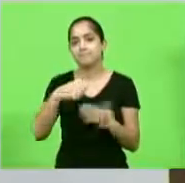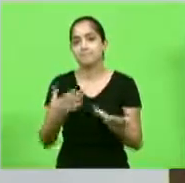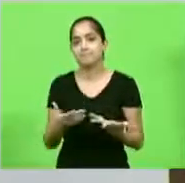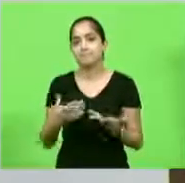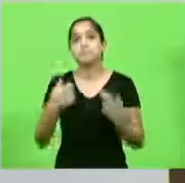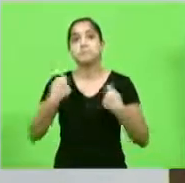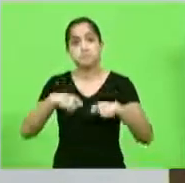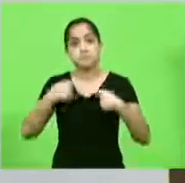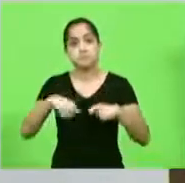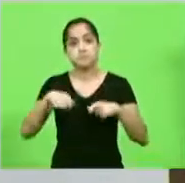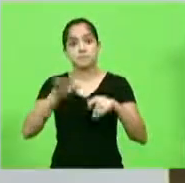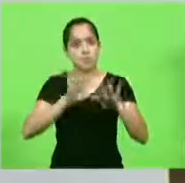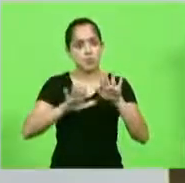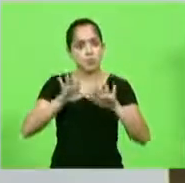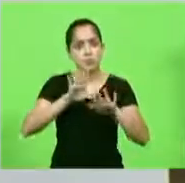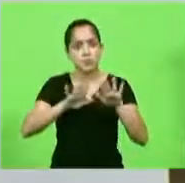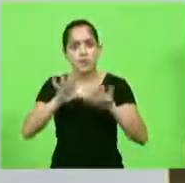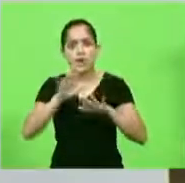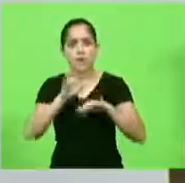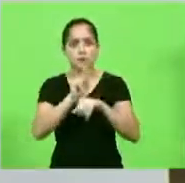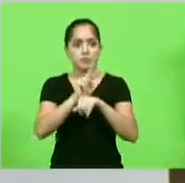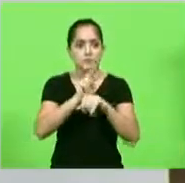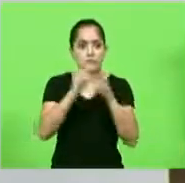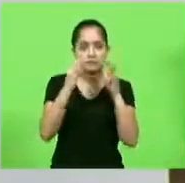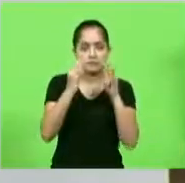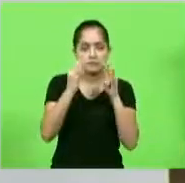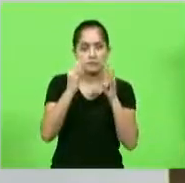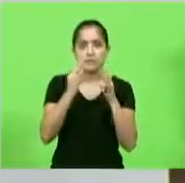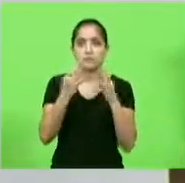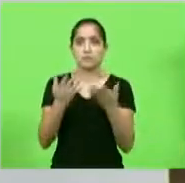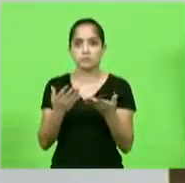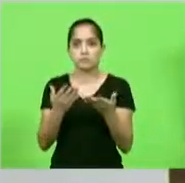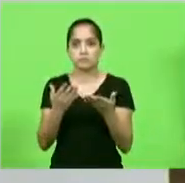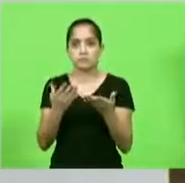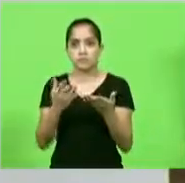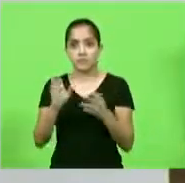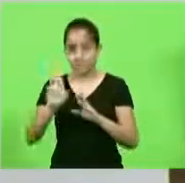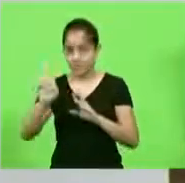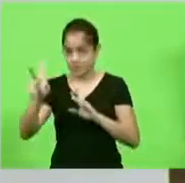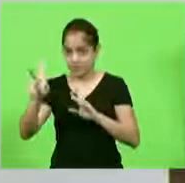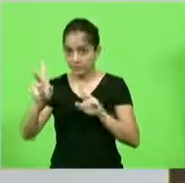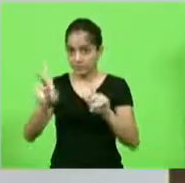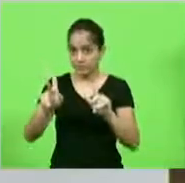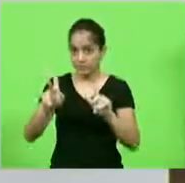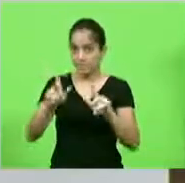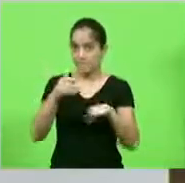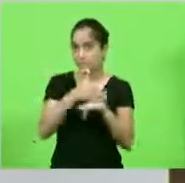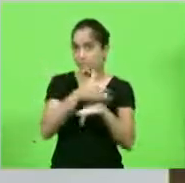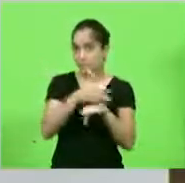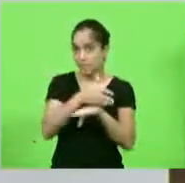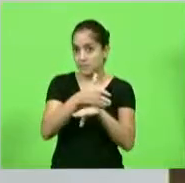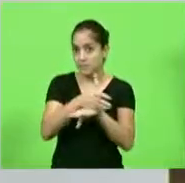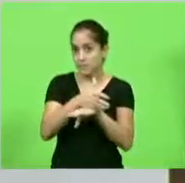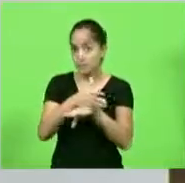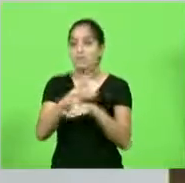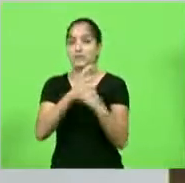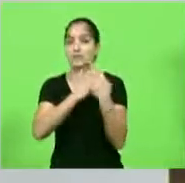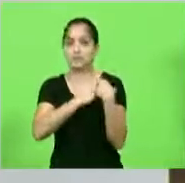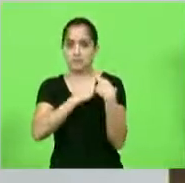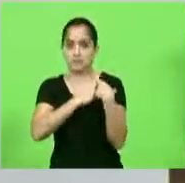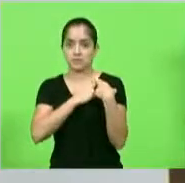deveria ter cuidado mais com dinheiro. Está vendo, gente, a diferença da participação e da